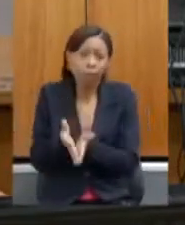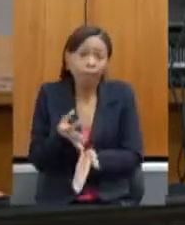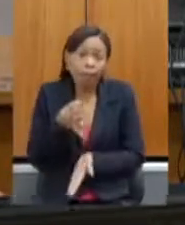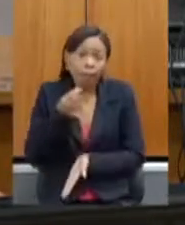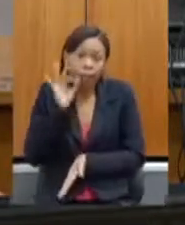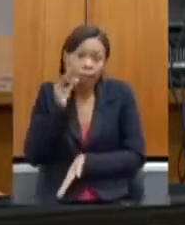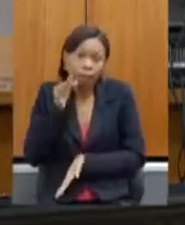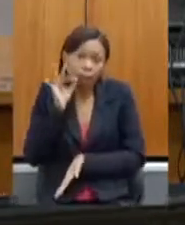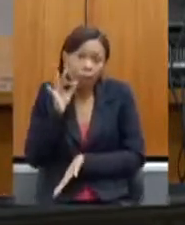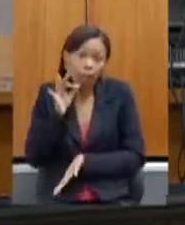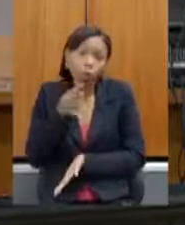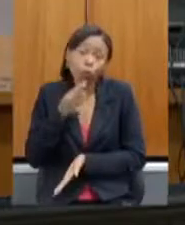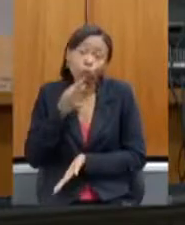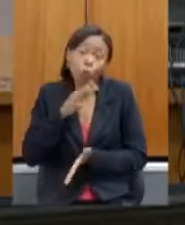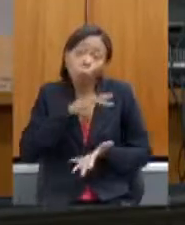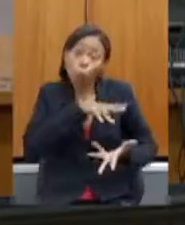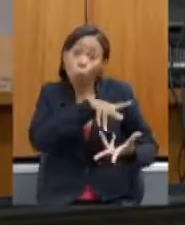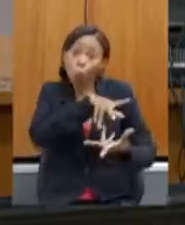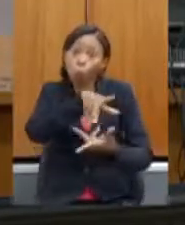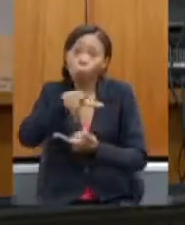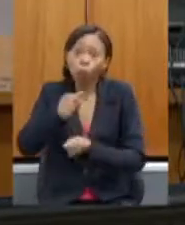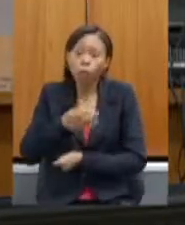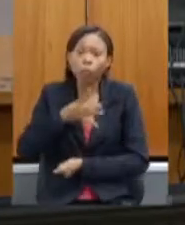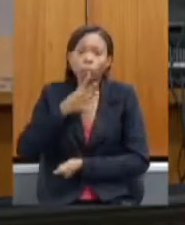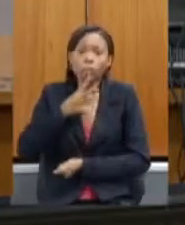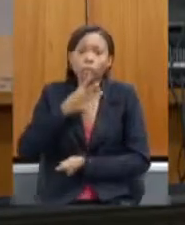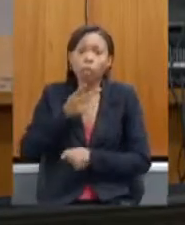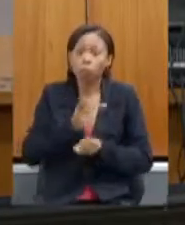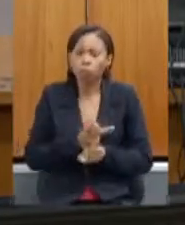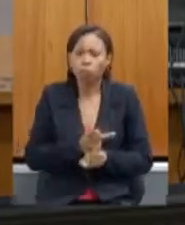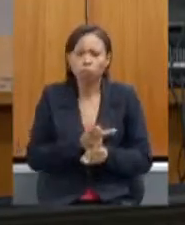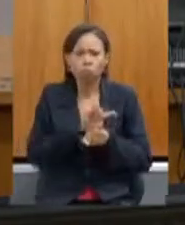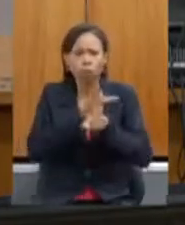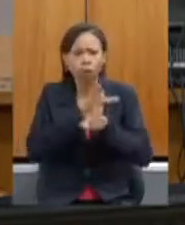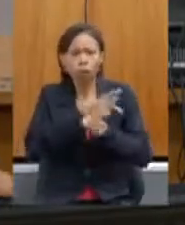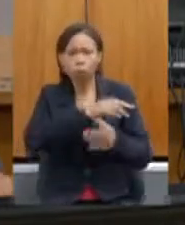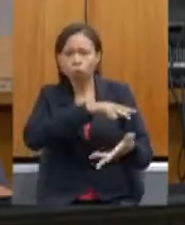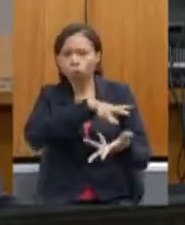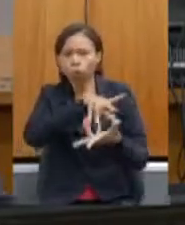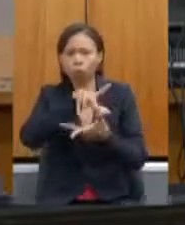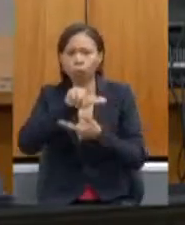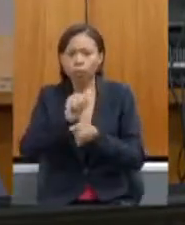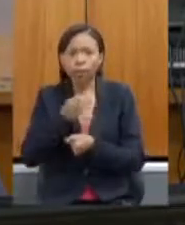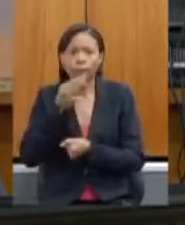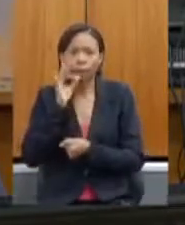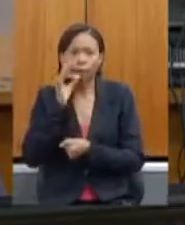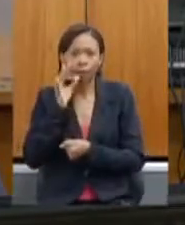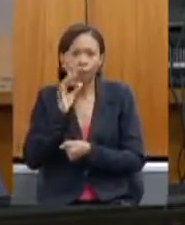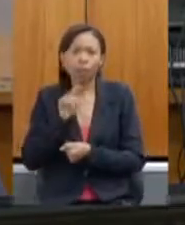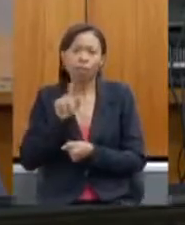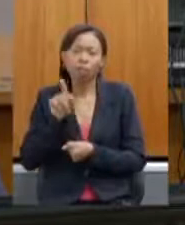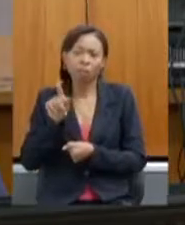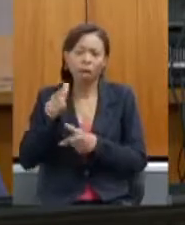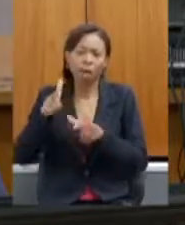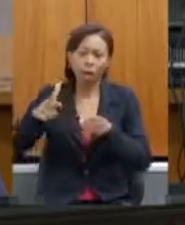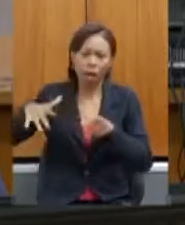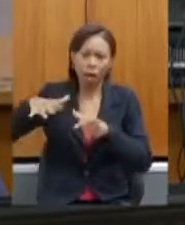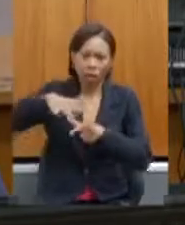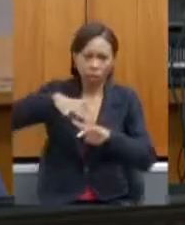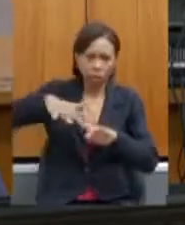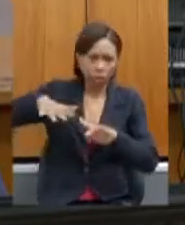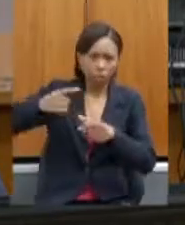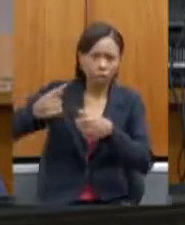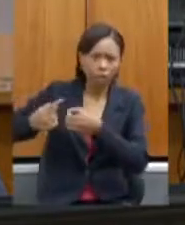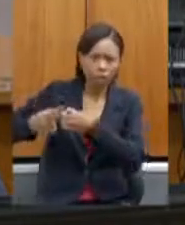conhecido no mundo, com prêmios, tem prêmio mundial, o café de Angelândia, o café de